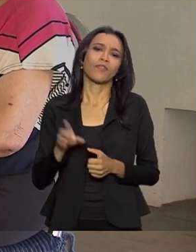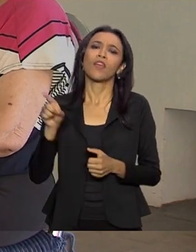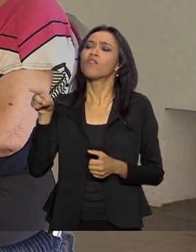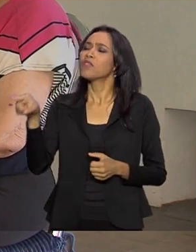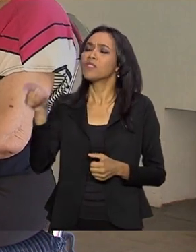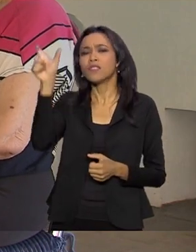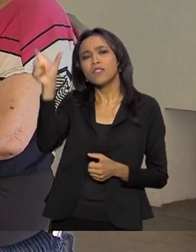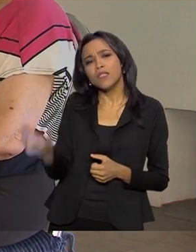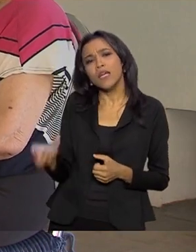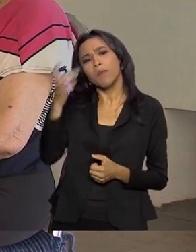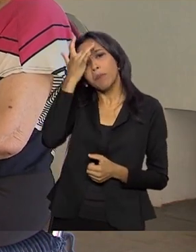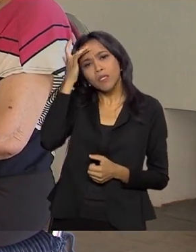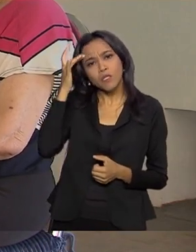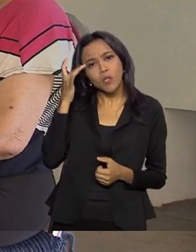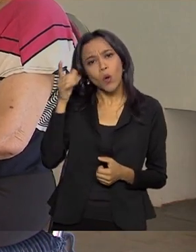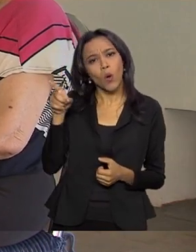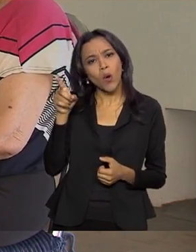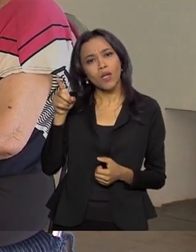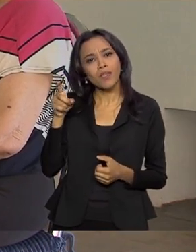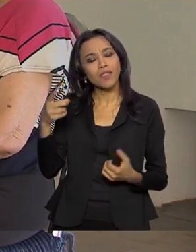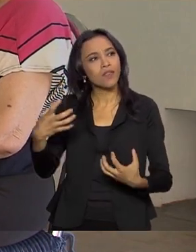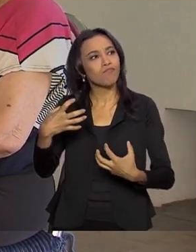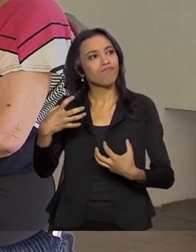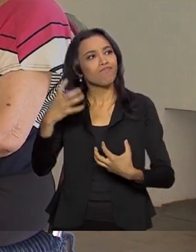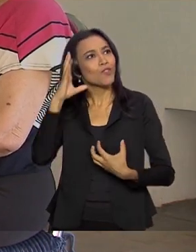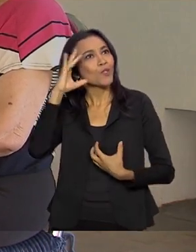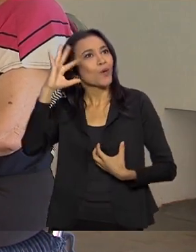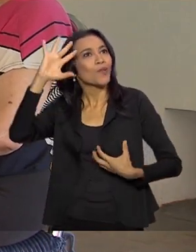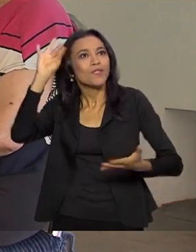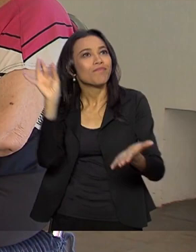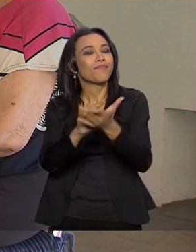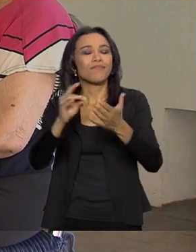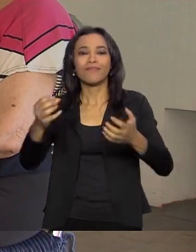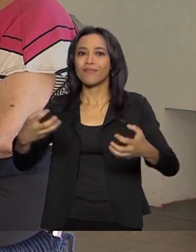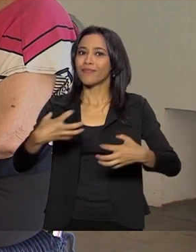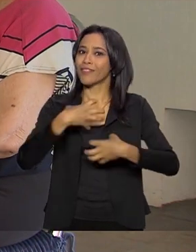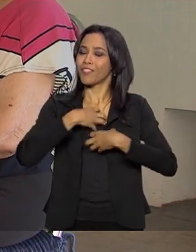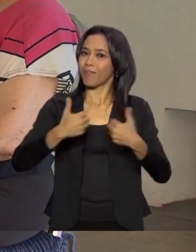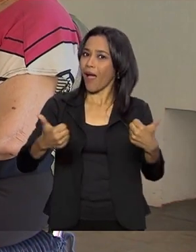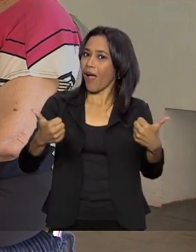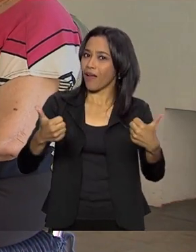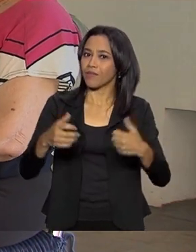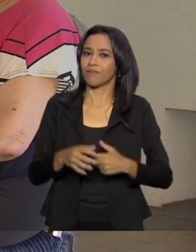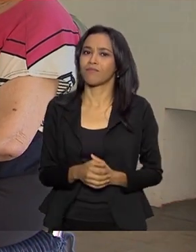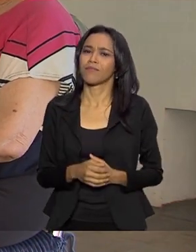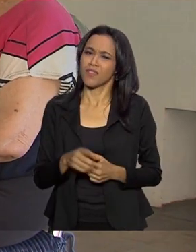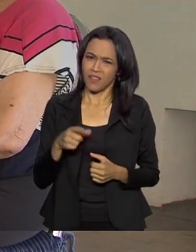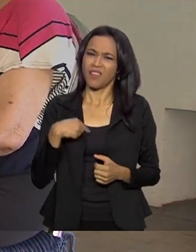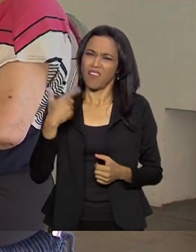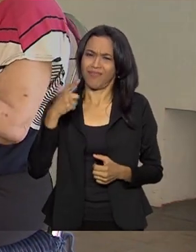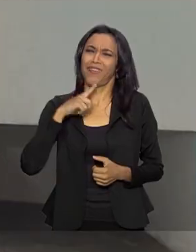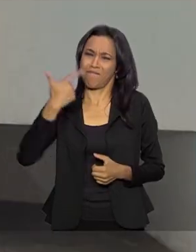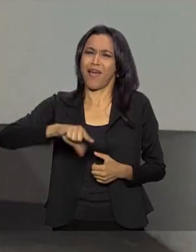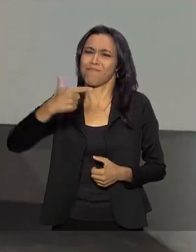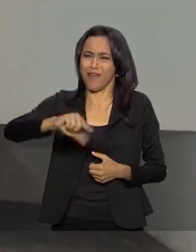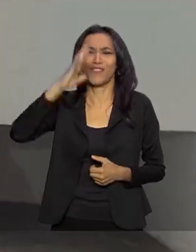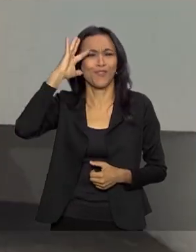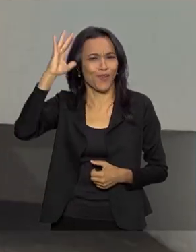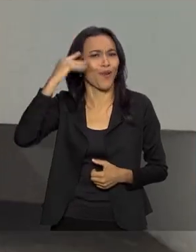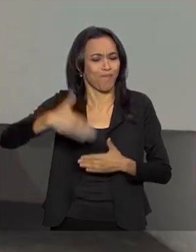pessoa realizada? A gente sempre dizia que vem alguma coisa mais pela frente, eu